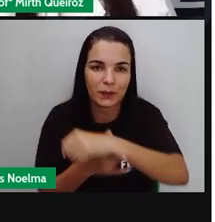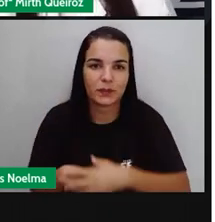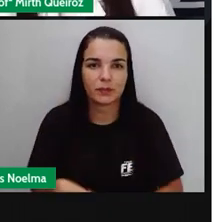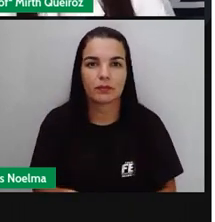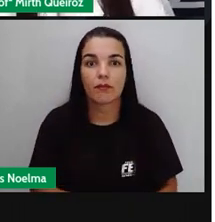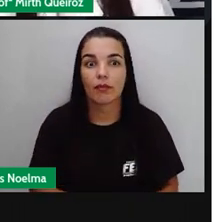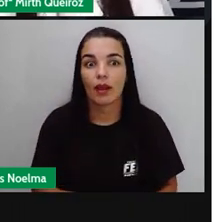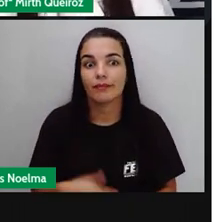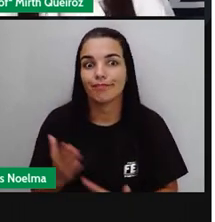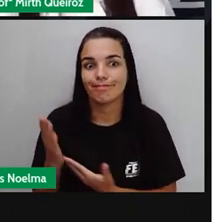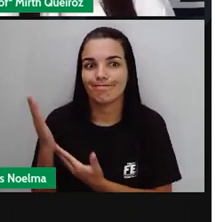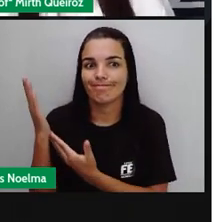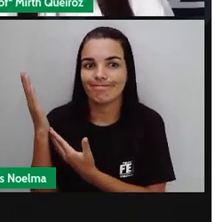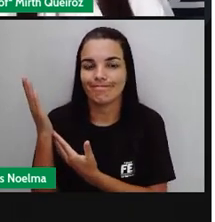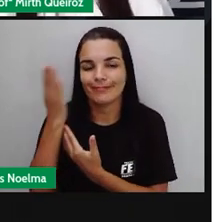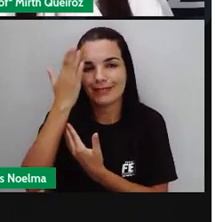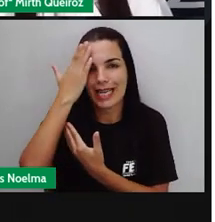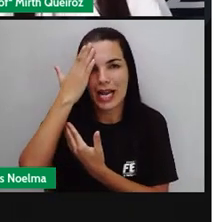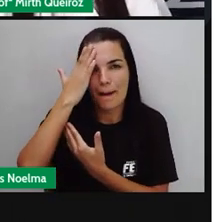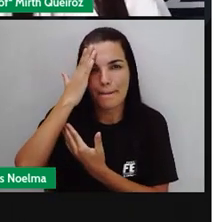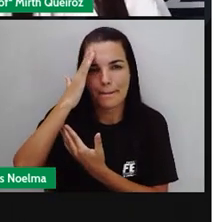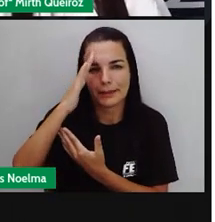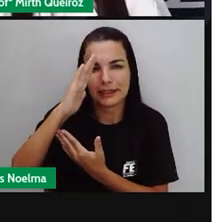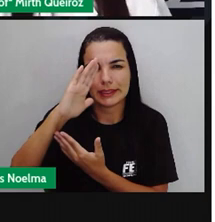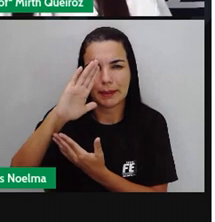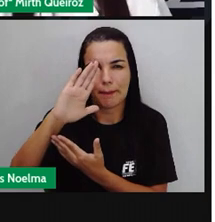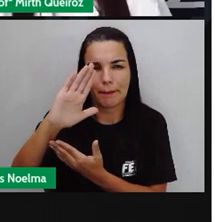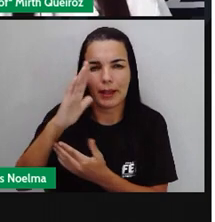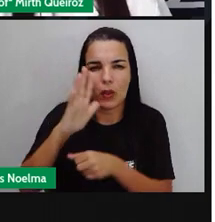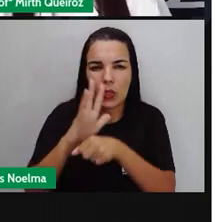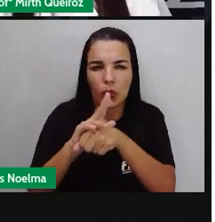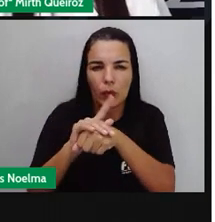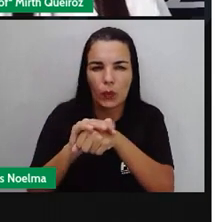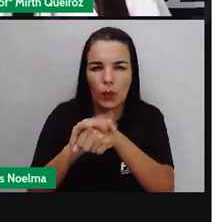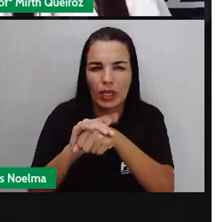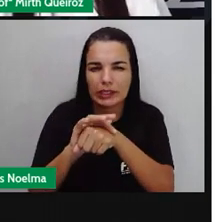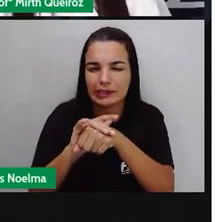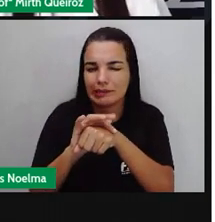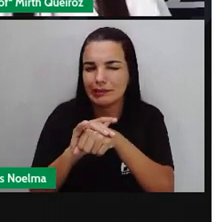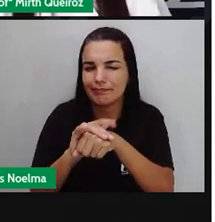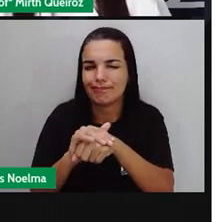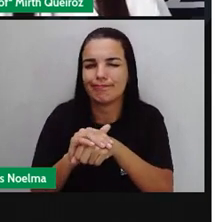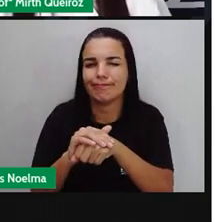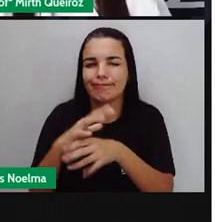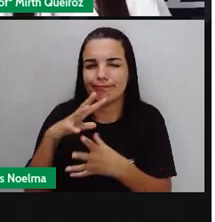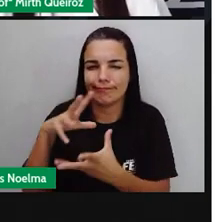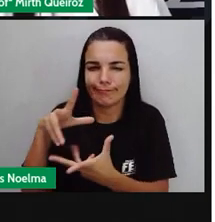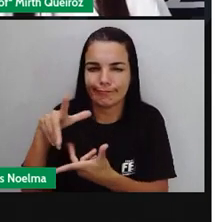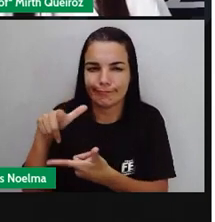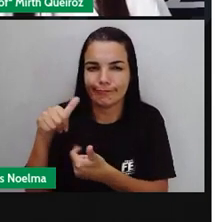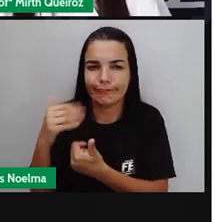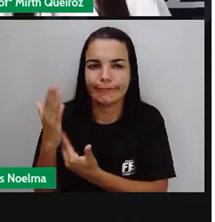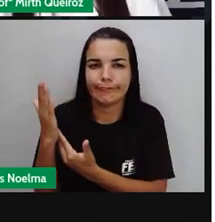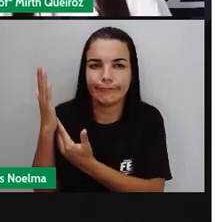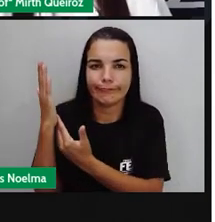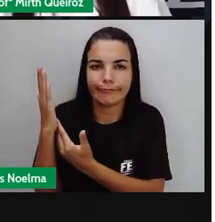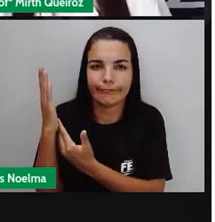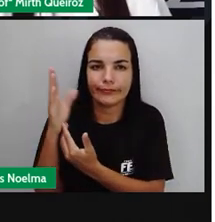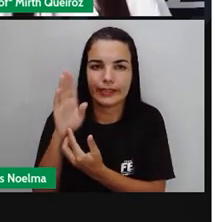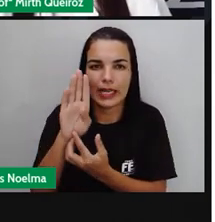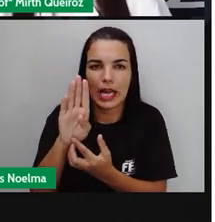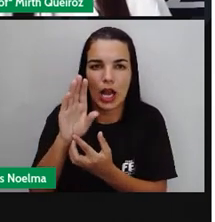doenças humanas causadas por bactérias. O botulismo é uma doença causada por bactéria,